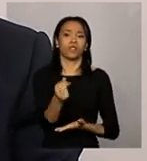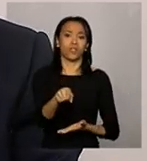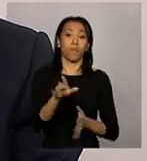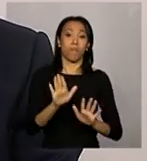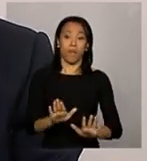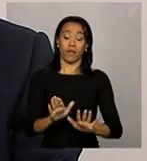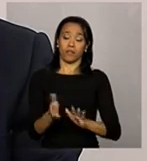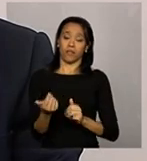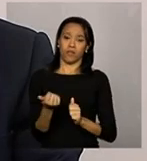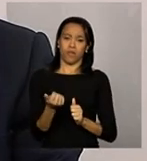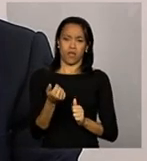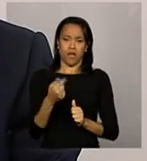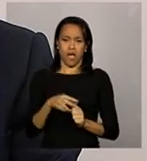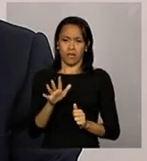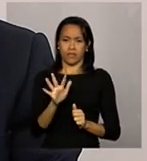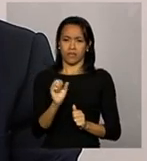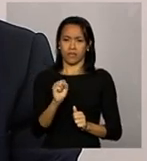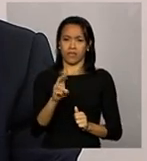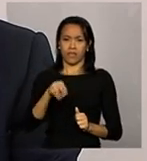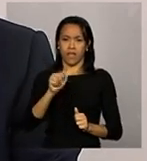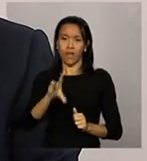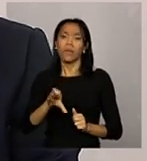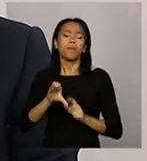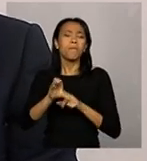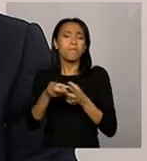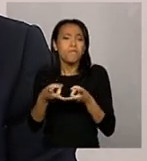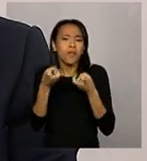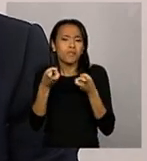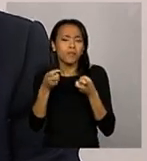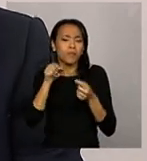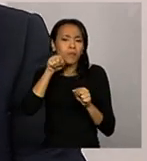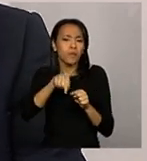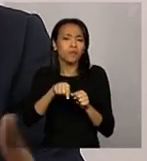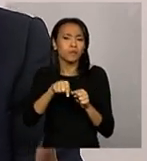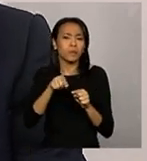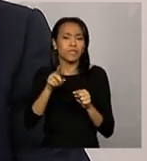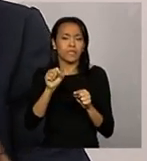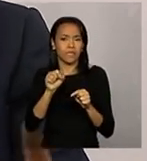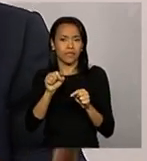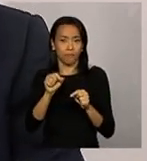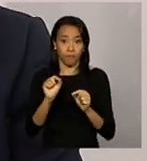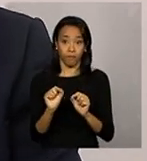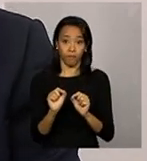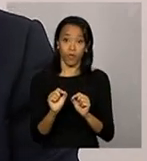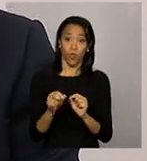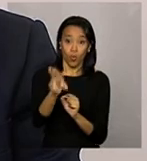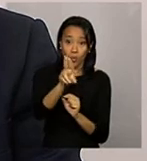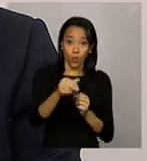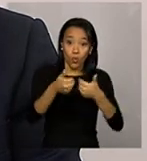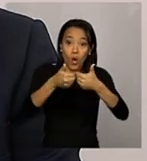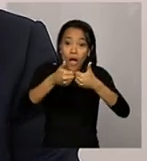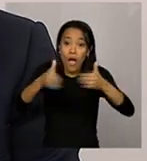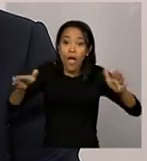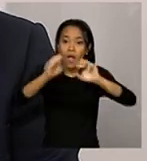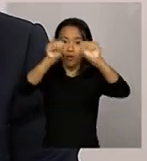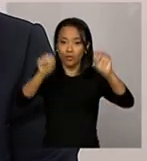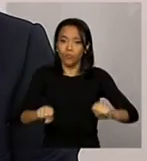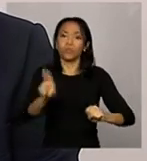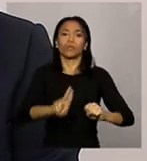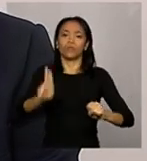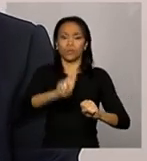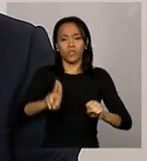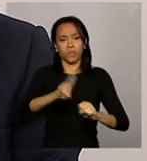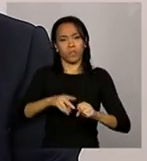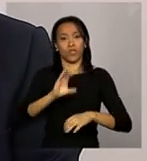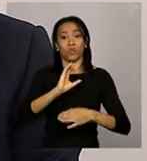percebendo esse problema com relação a, particularmente, a disponibilização do sistema para que os gestores municipais e os